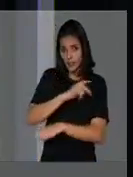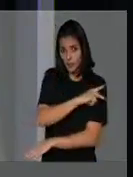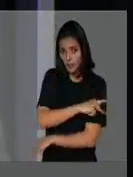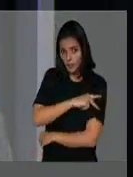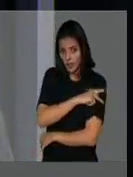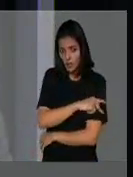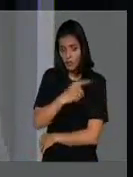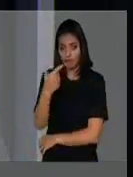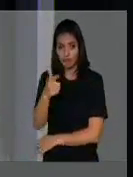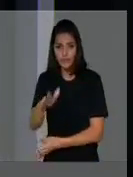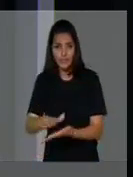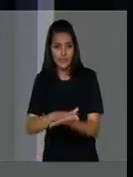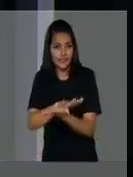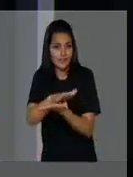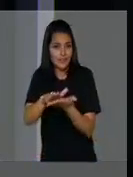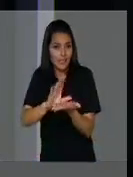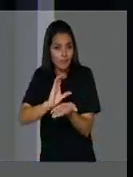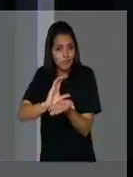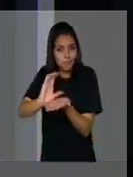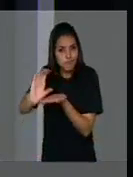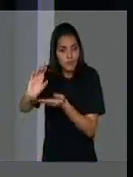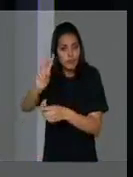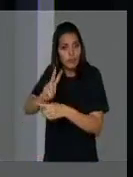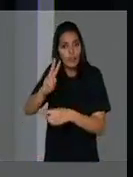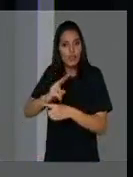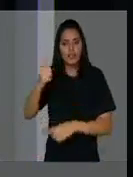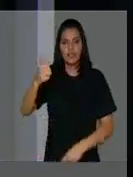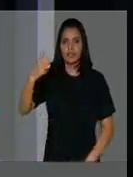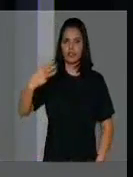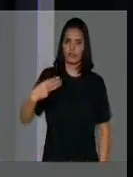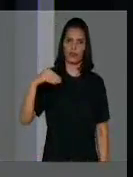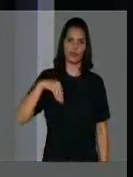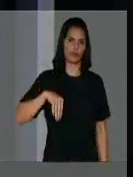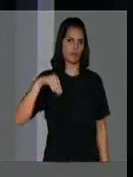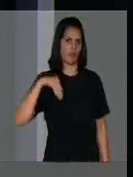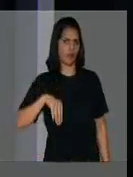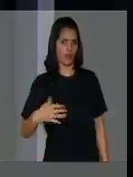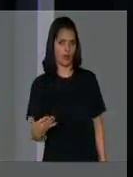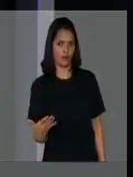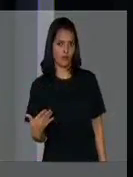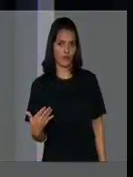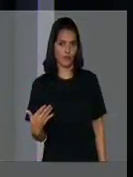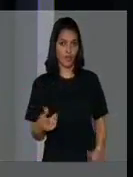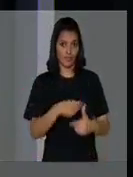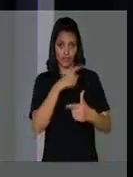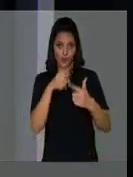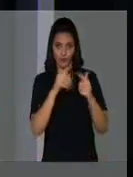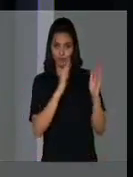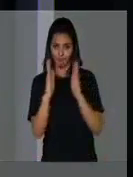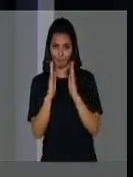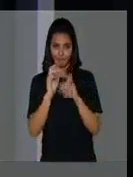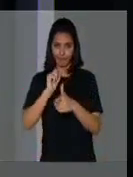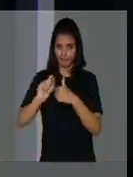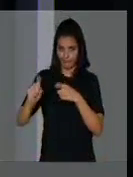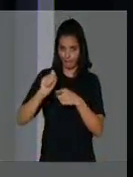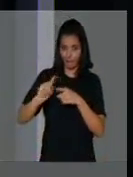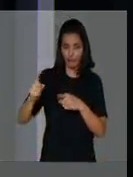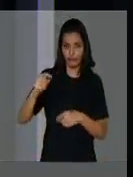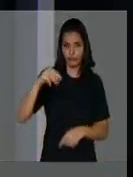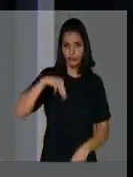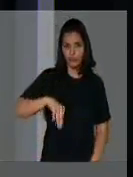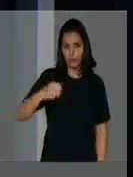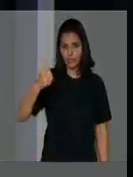reservado ainda parte do 13º salário, principalmente a segunda parte. Isso nos deixa